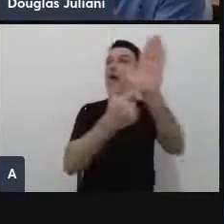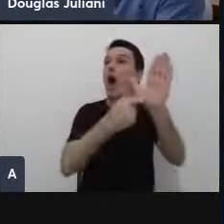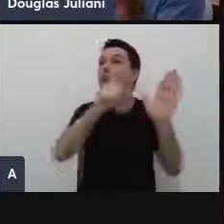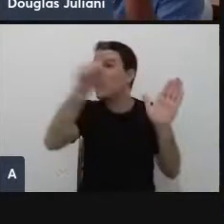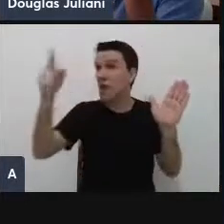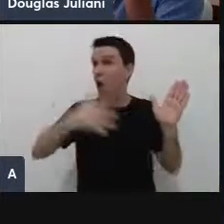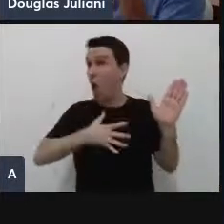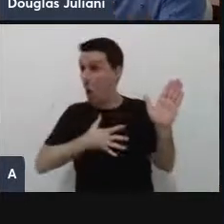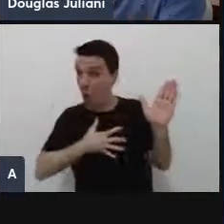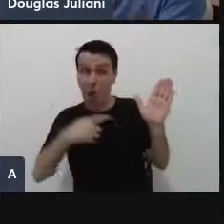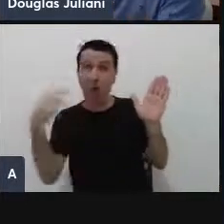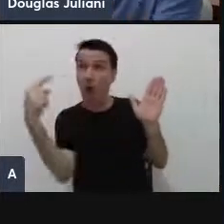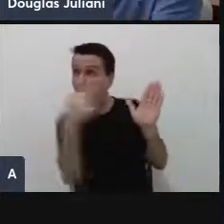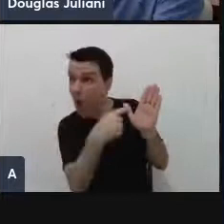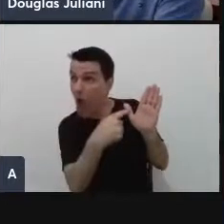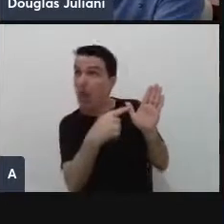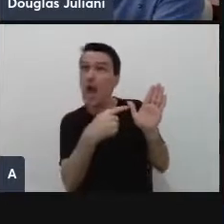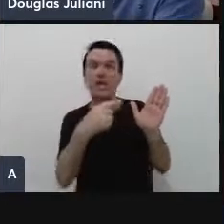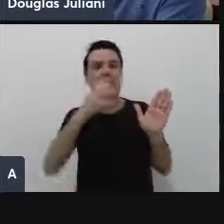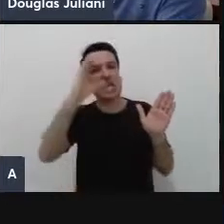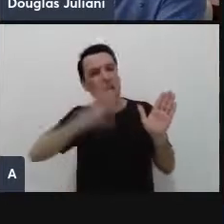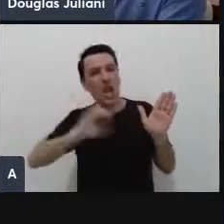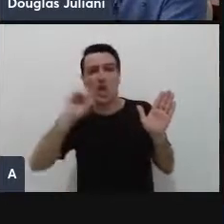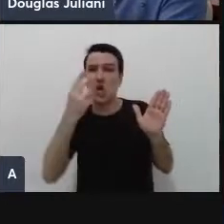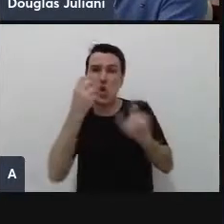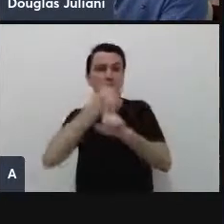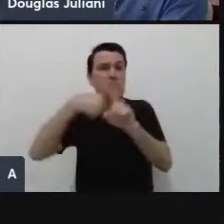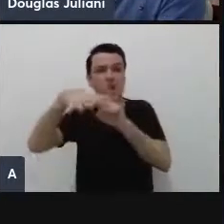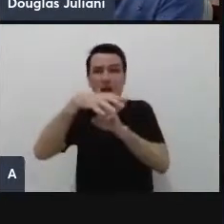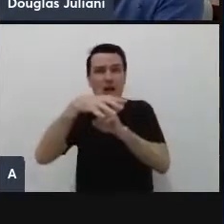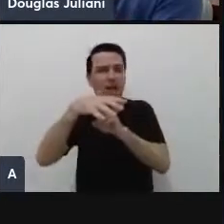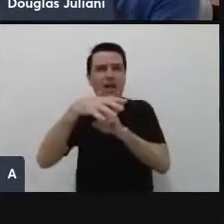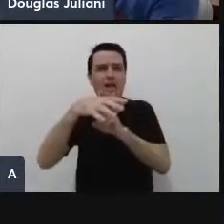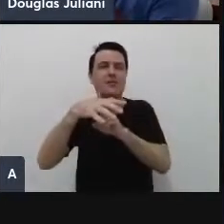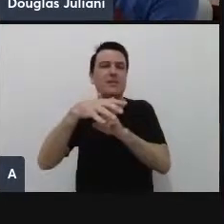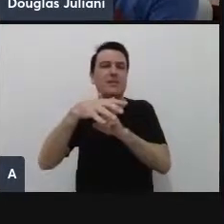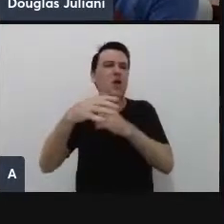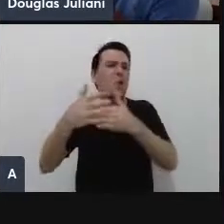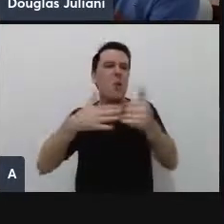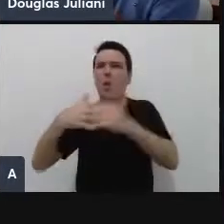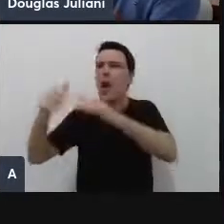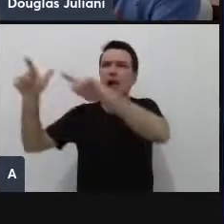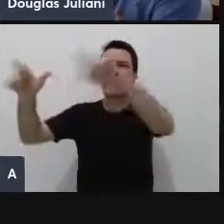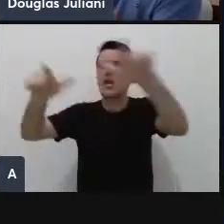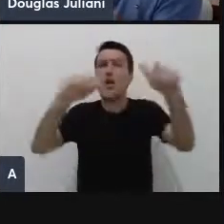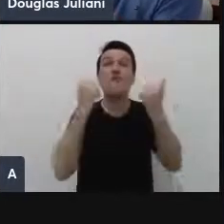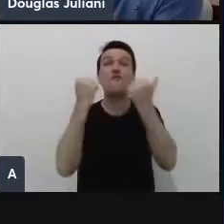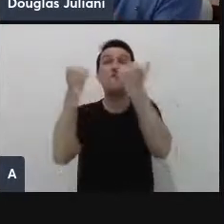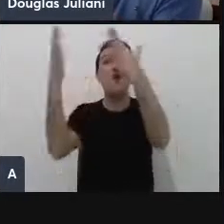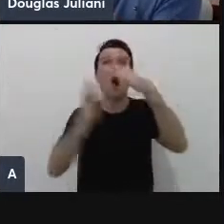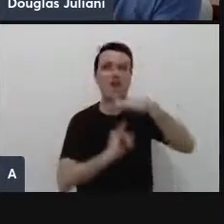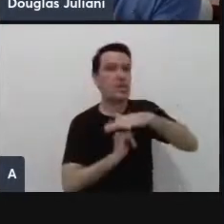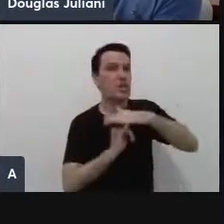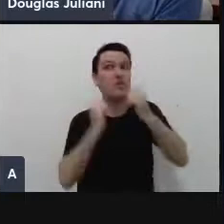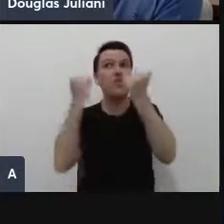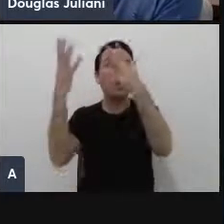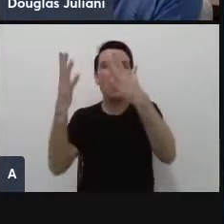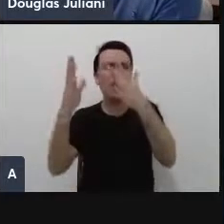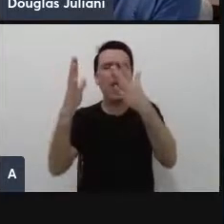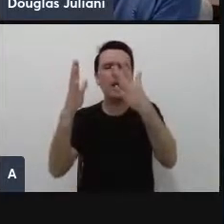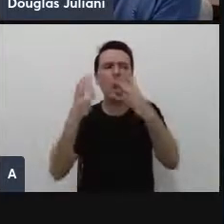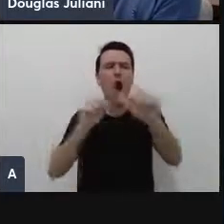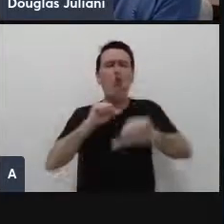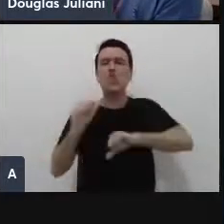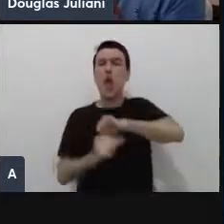acharam o que meus clientes ou a comunidade achou ou qualquer setor fora da instituição por que não trazer ele desde o começo do